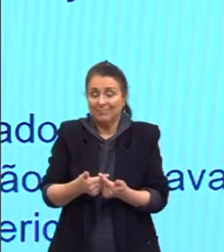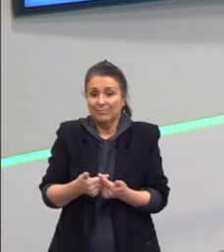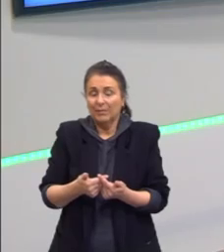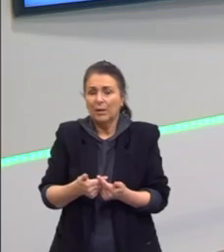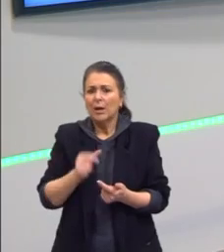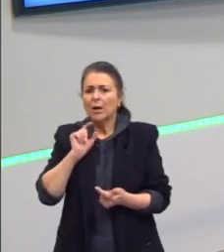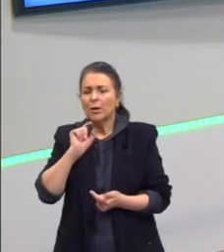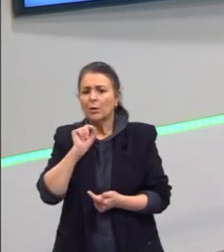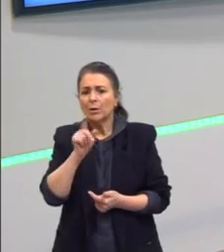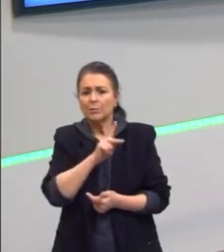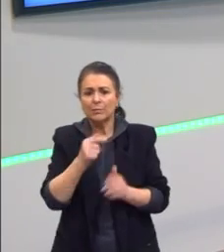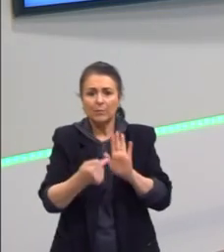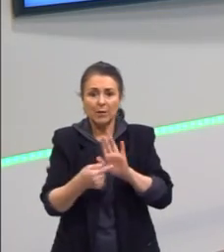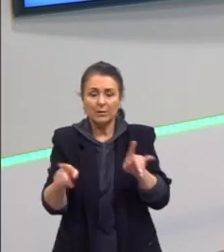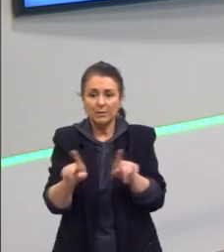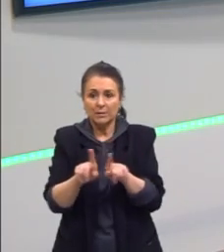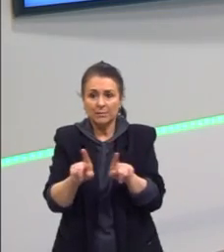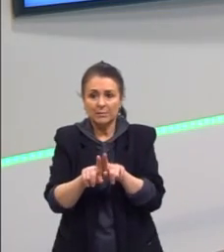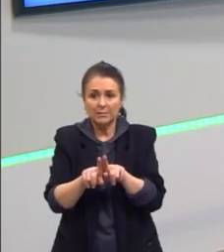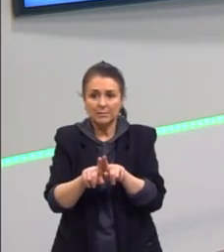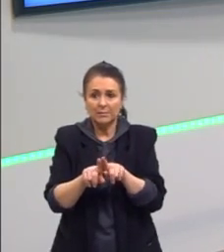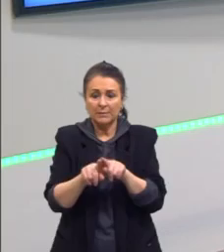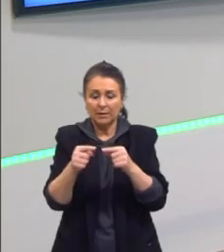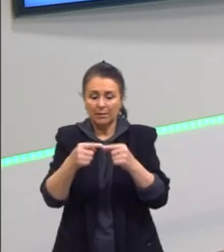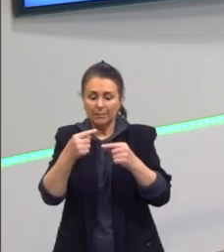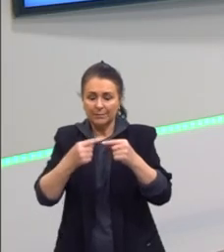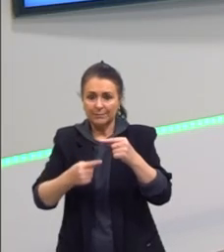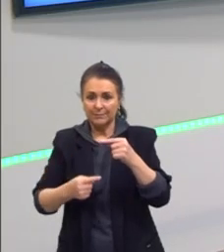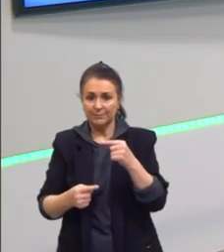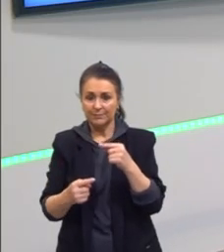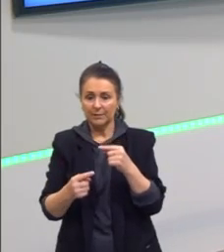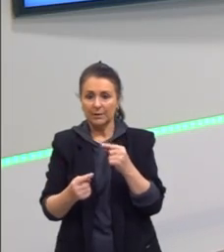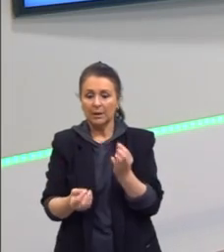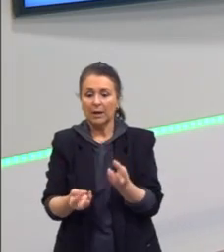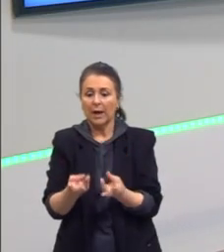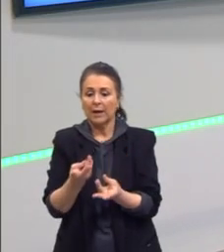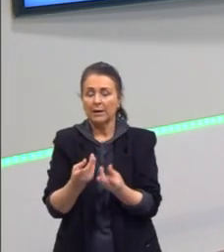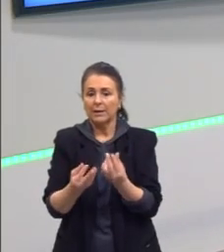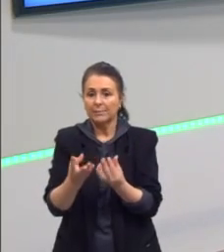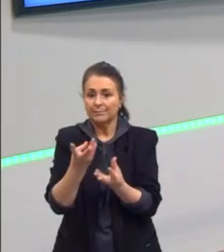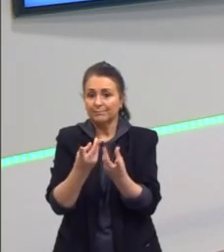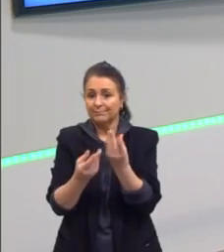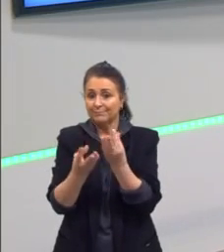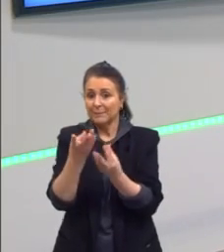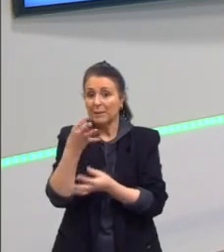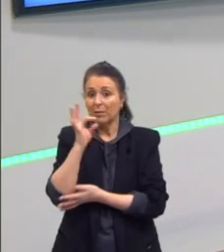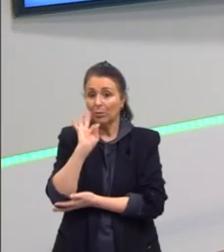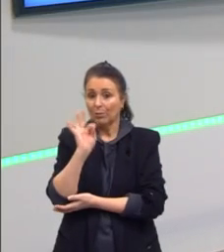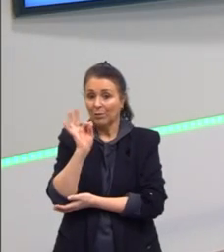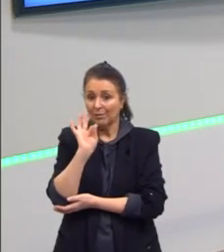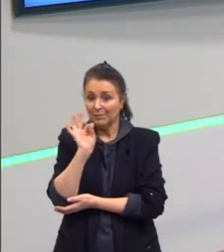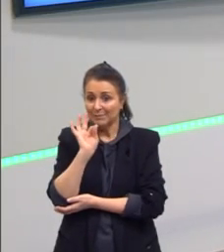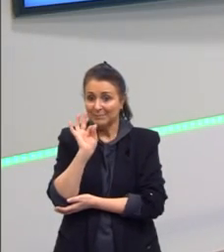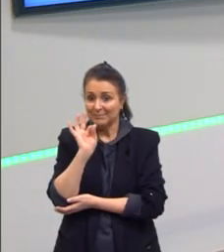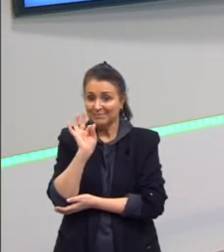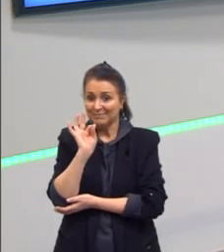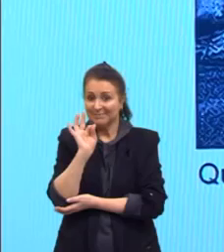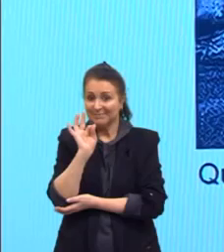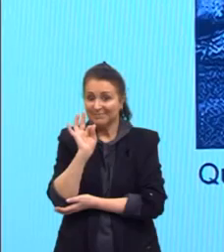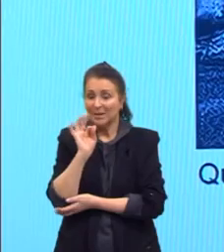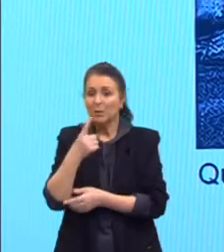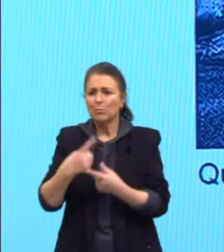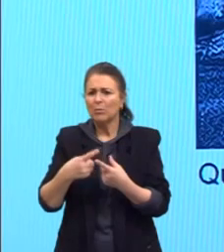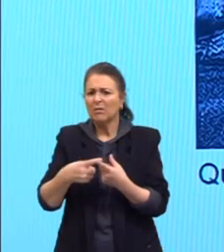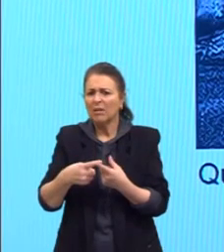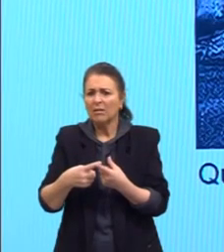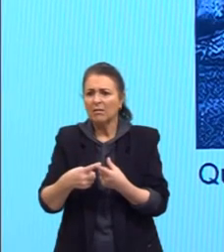E o que eu trago para vocês também aqui embaixo? A famosa queima do café, certo? A queima do café. Por